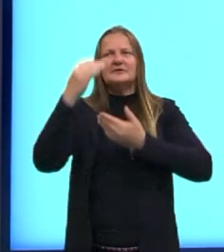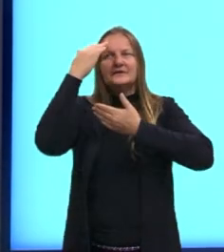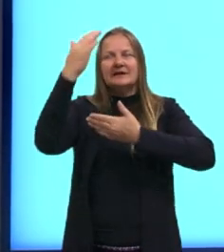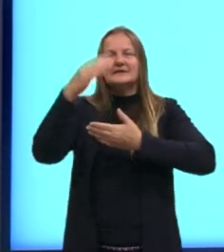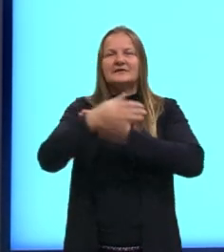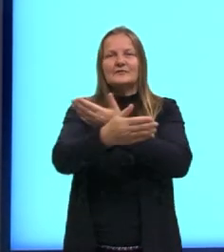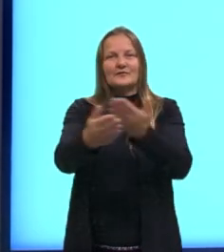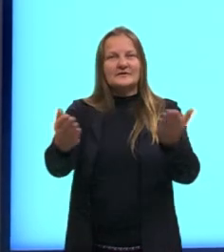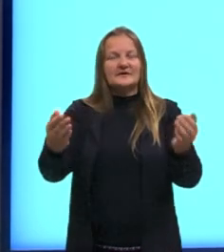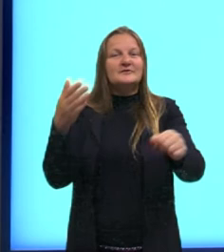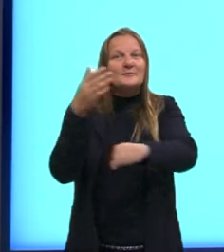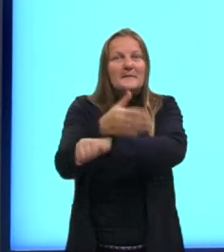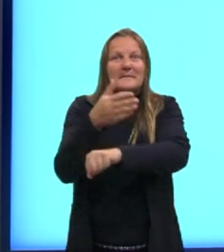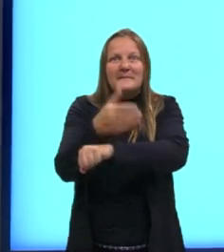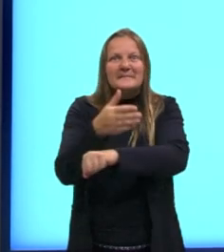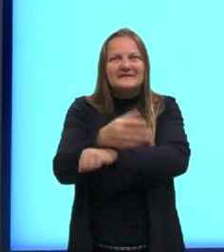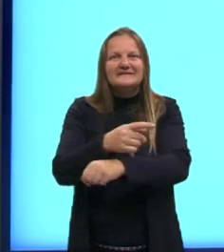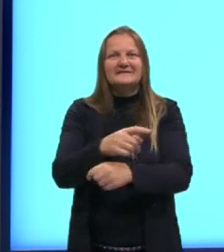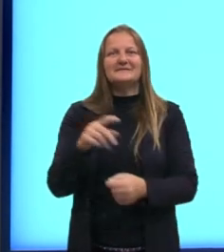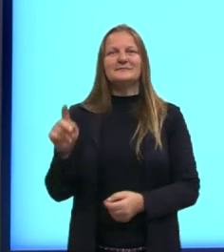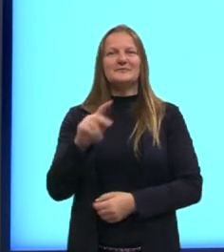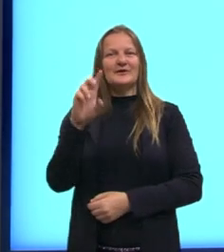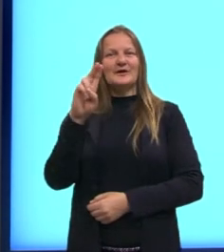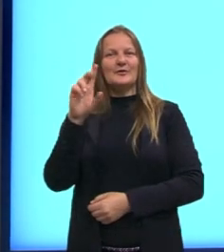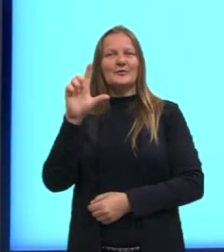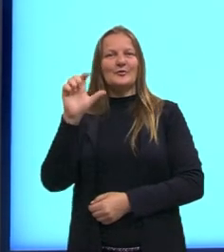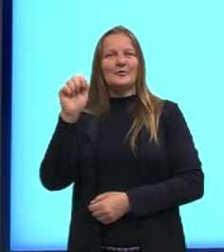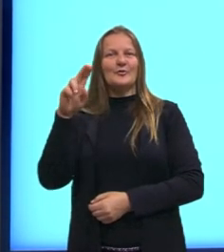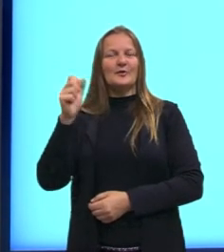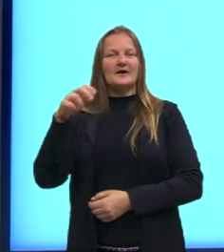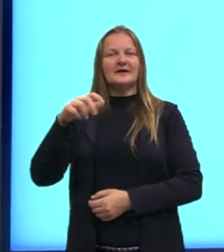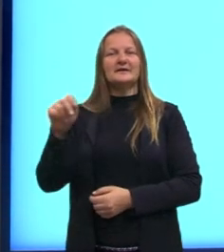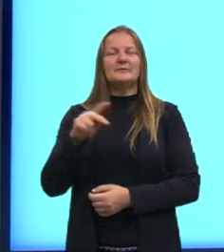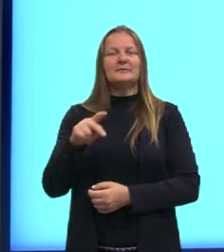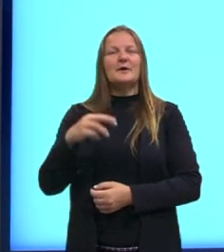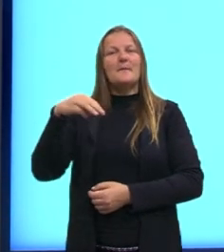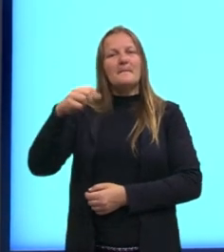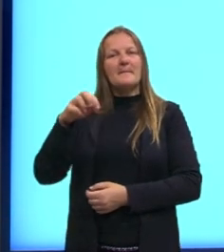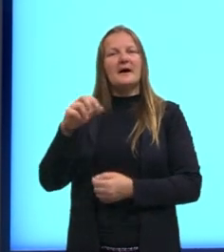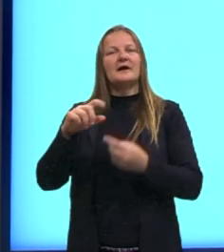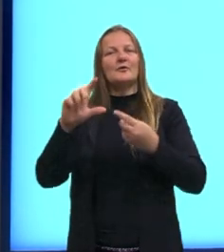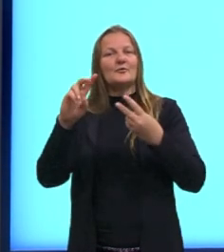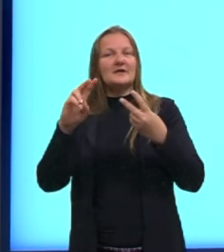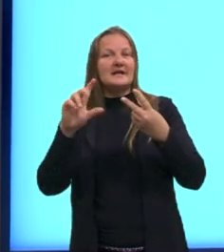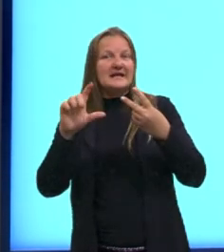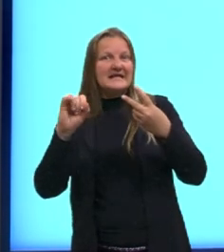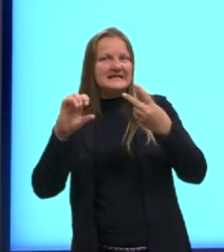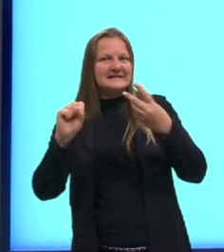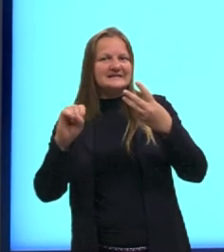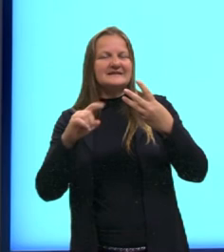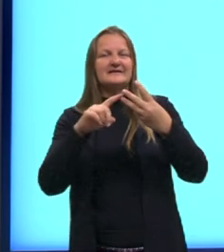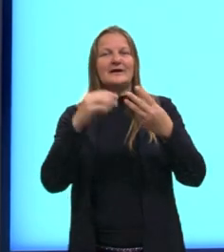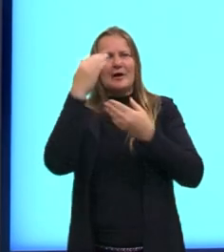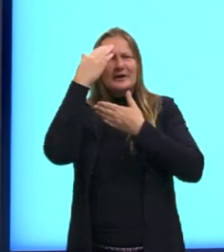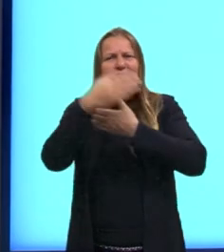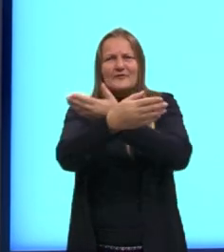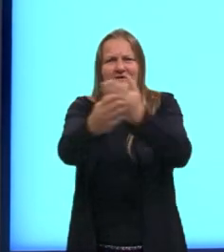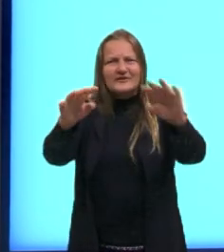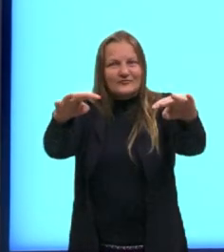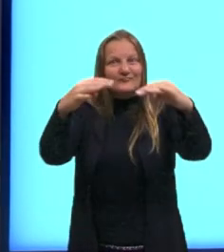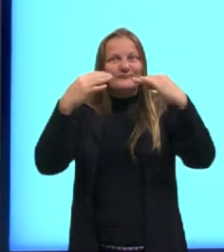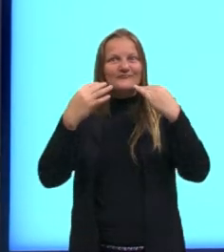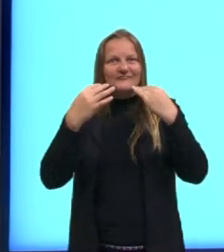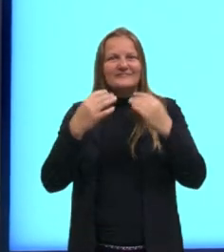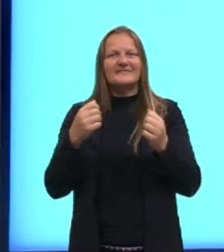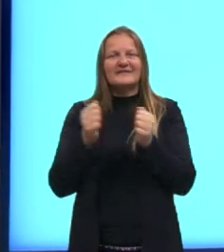gente, a participação da Prof. Luana, do Prof. Marlon e também da Lisiane. E agradeço vocês que estão